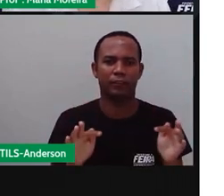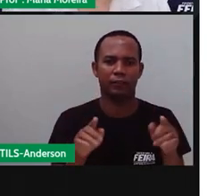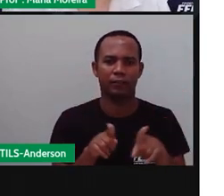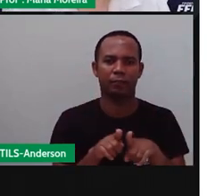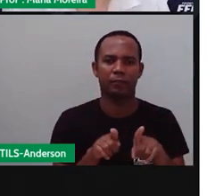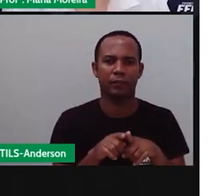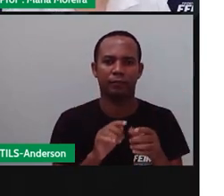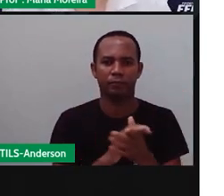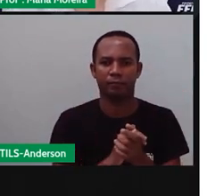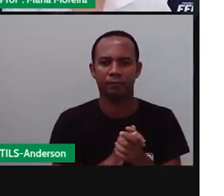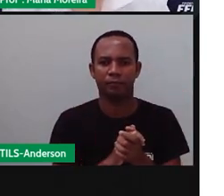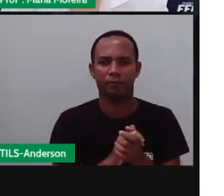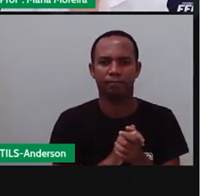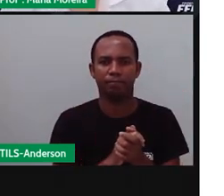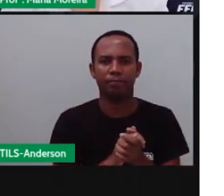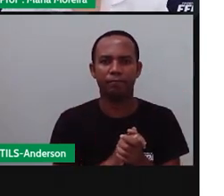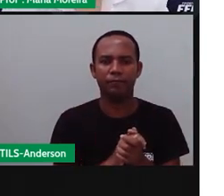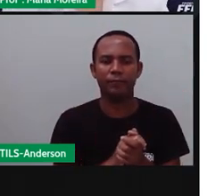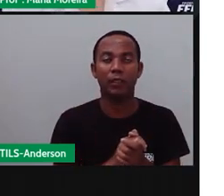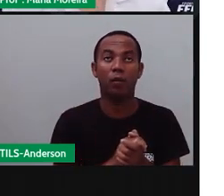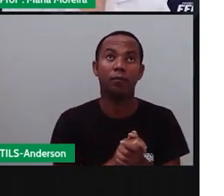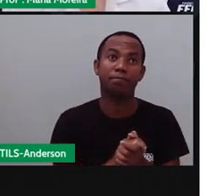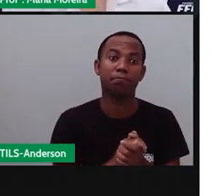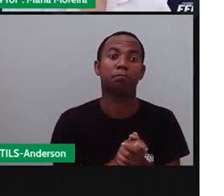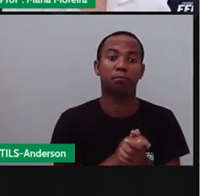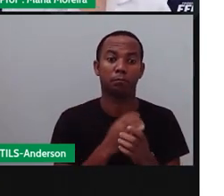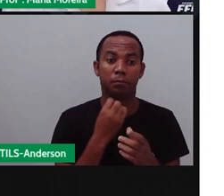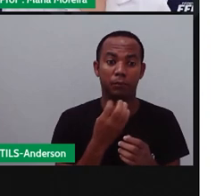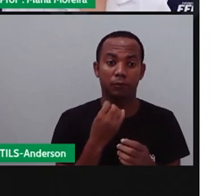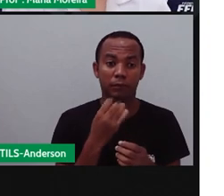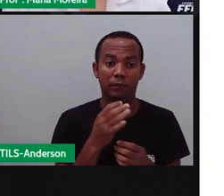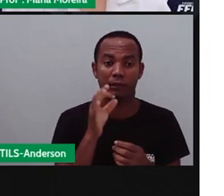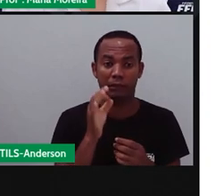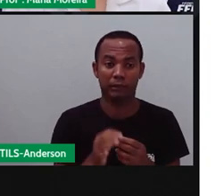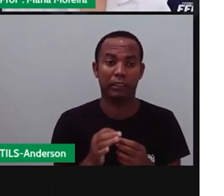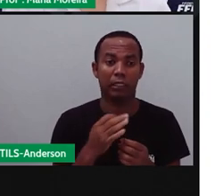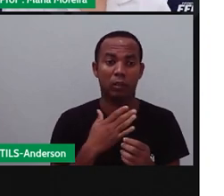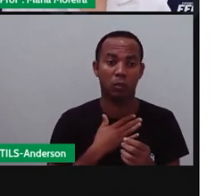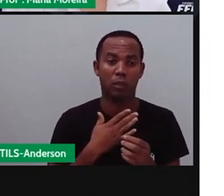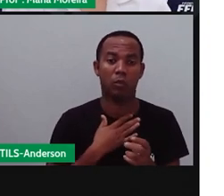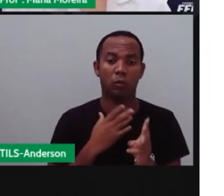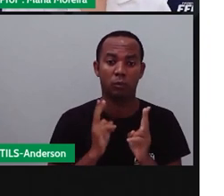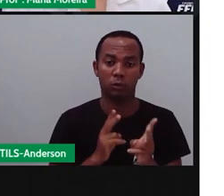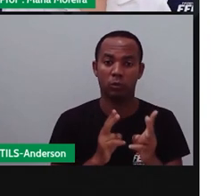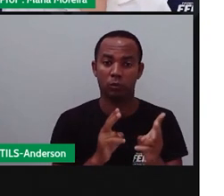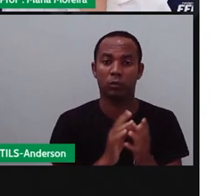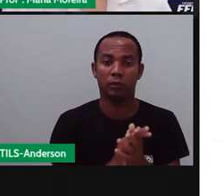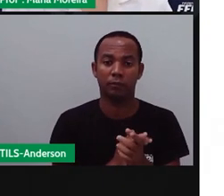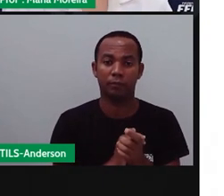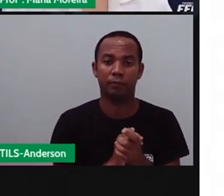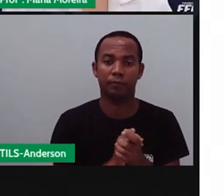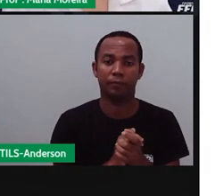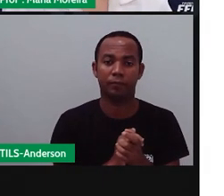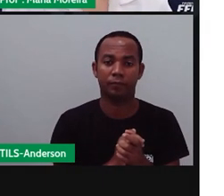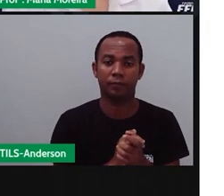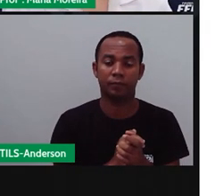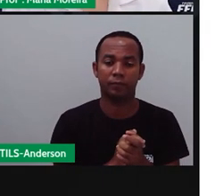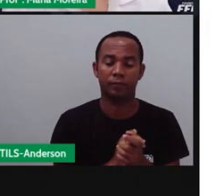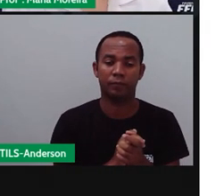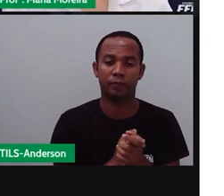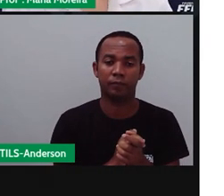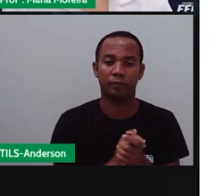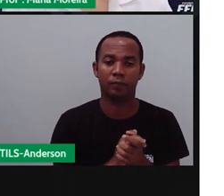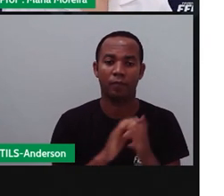Entusiasmado. Entusiasmado porque, pô, deu certo, eu posso continuar com isso aqui. Bom, a Festa da